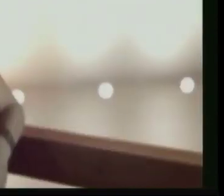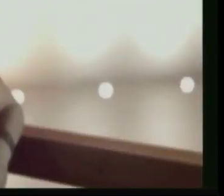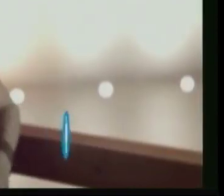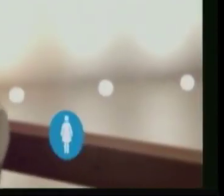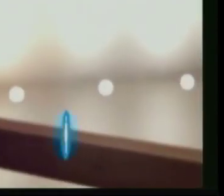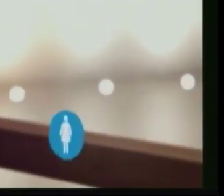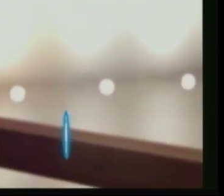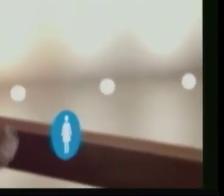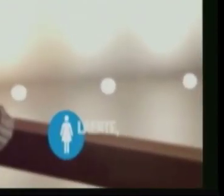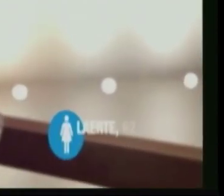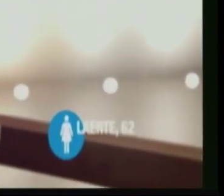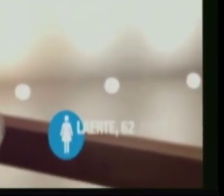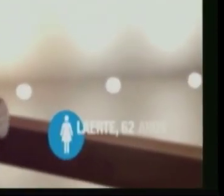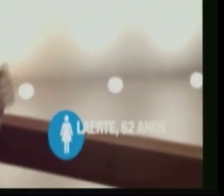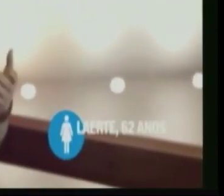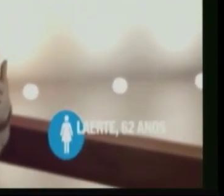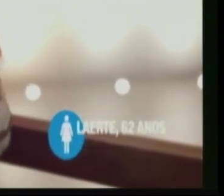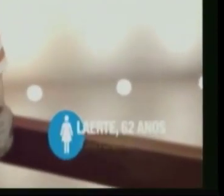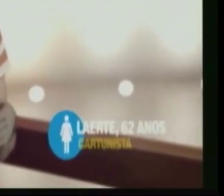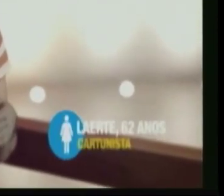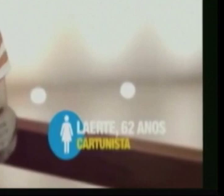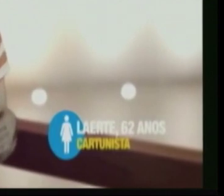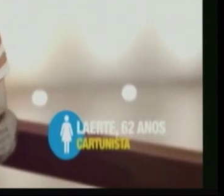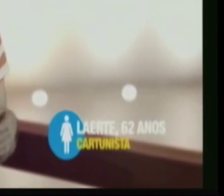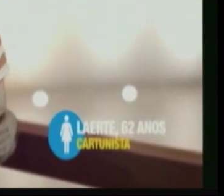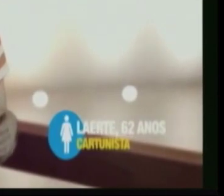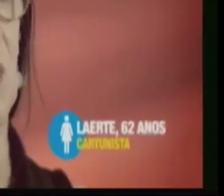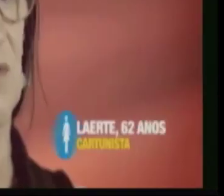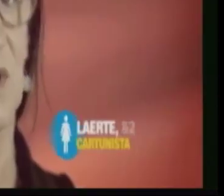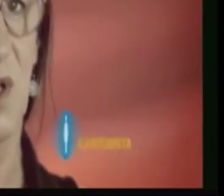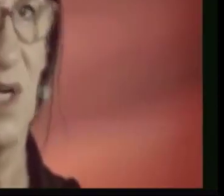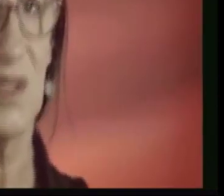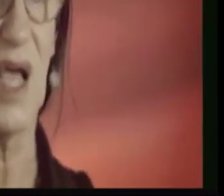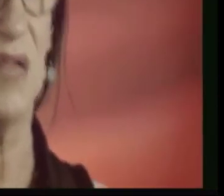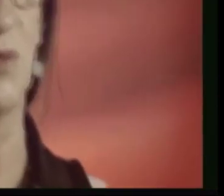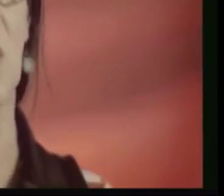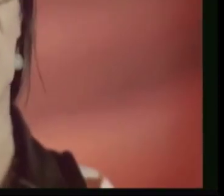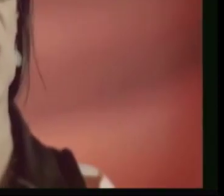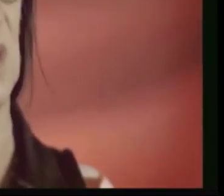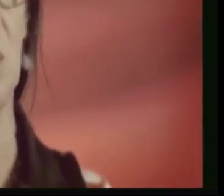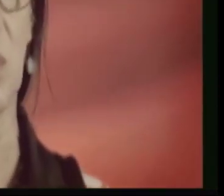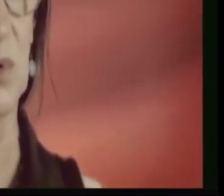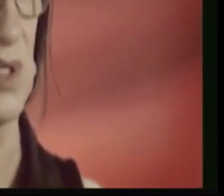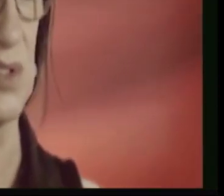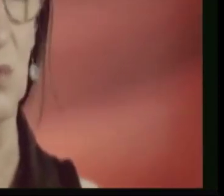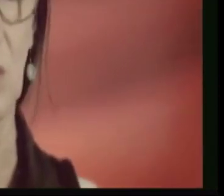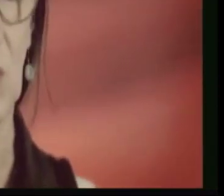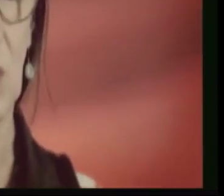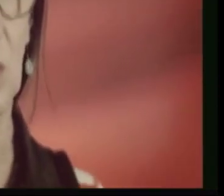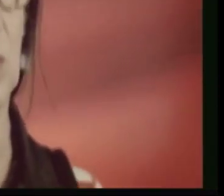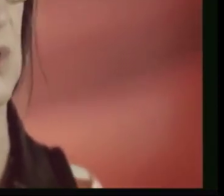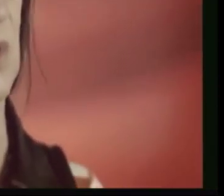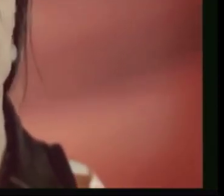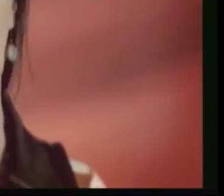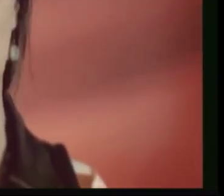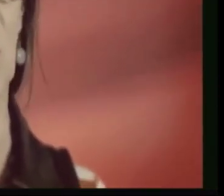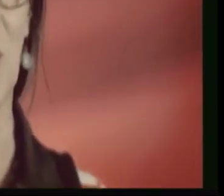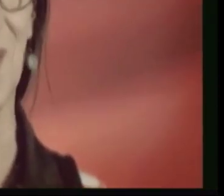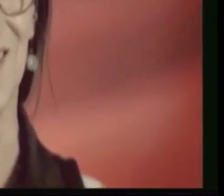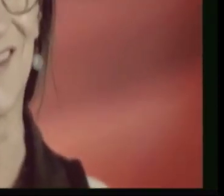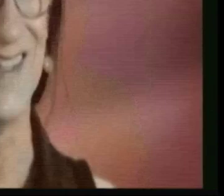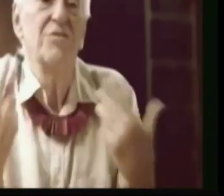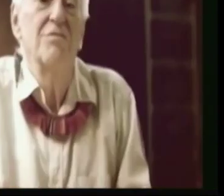A figura do pictograma representa alguém fragilizado assim, em busca de um